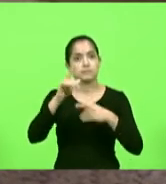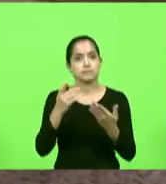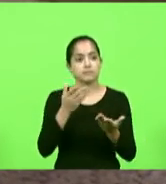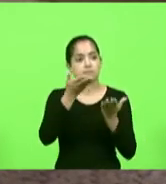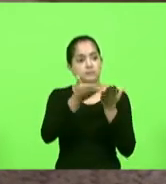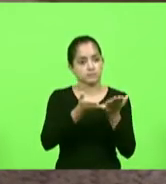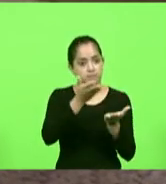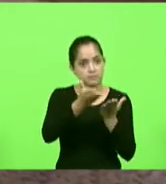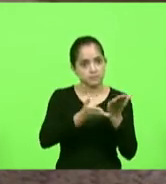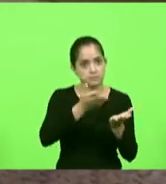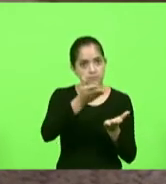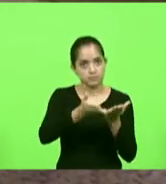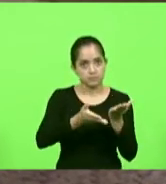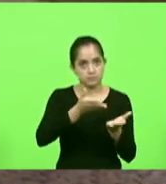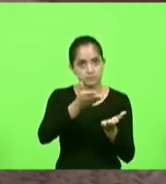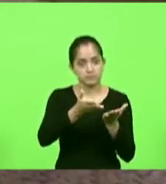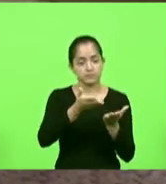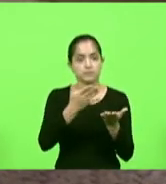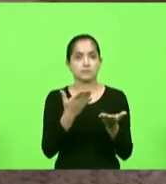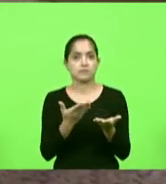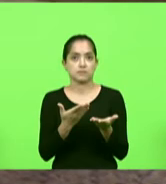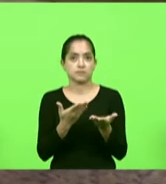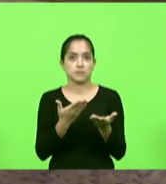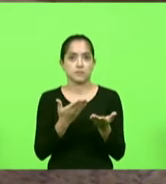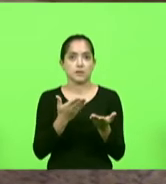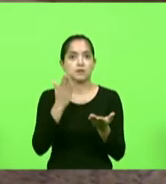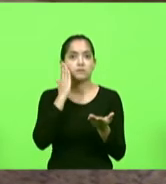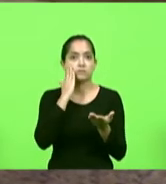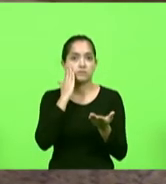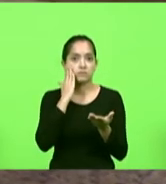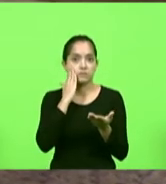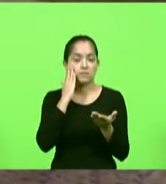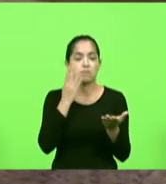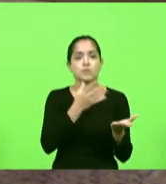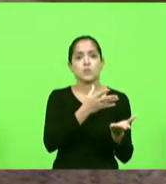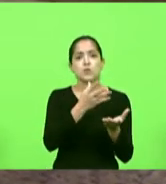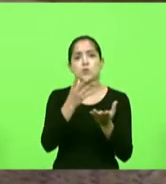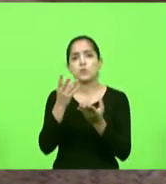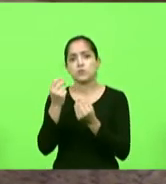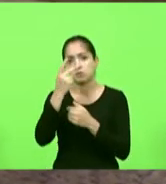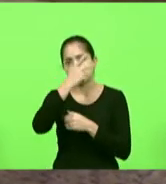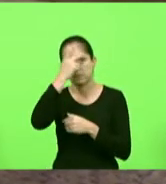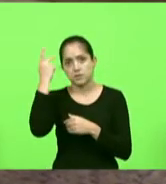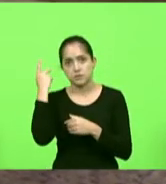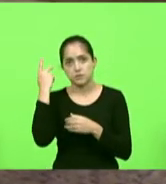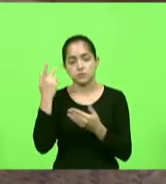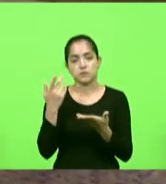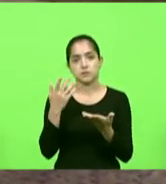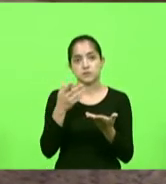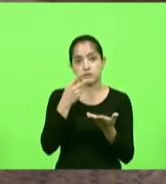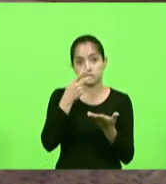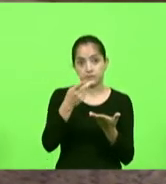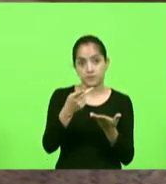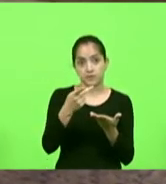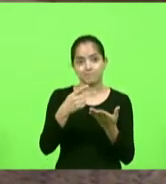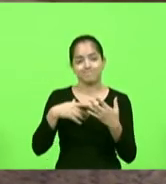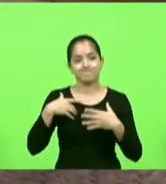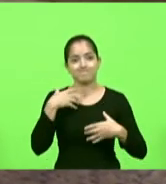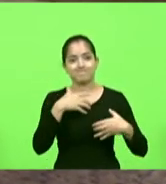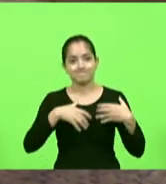espiritual porque nós sabemos que existem muitas pessoas como nós temos falado abaladas